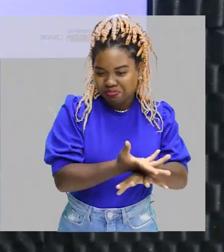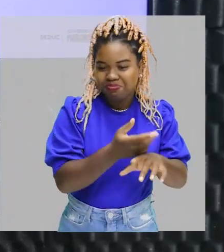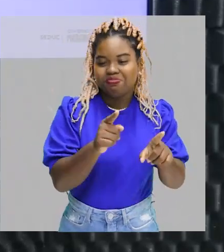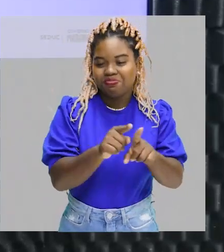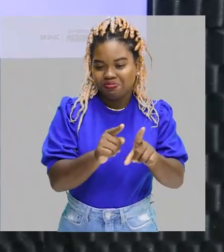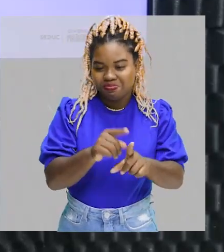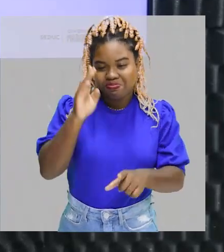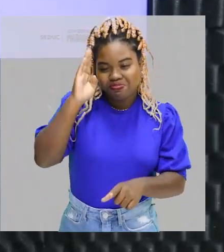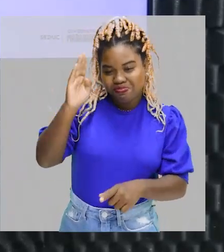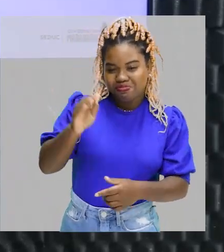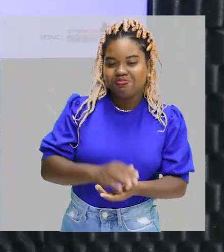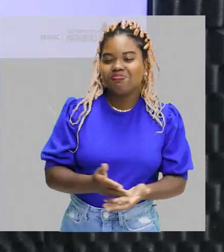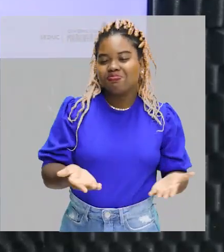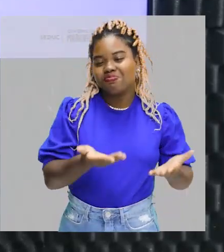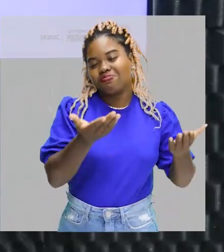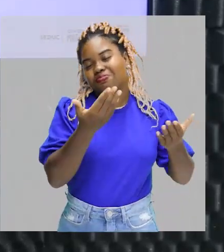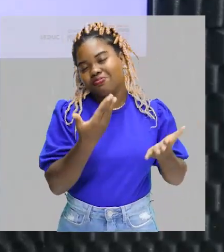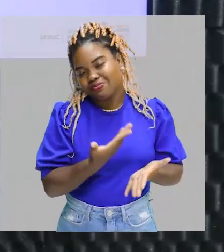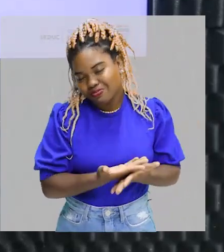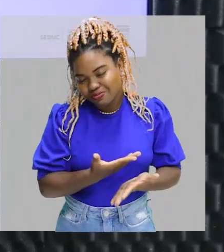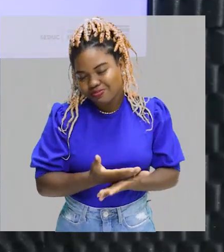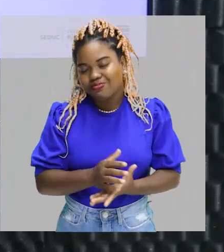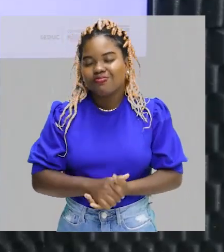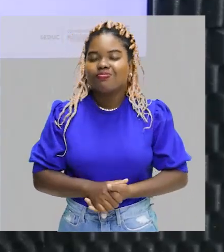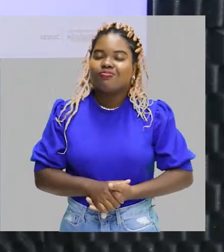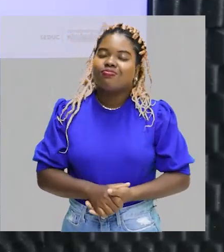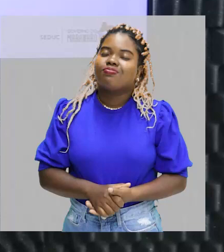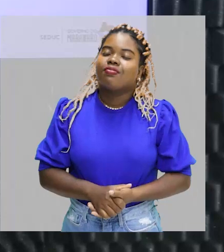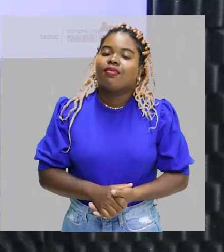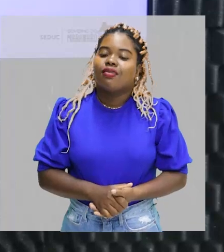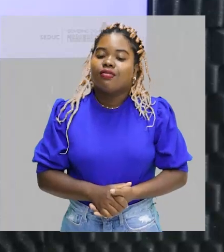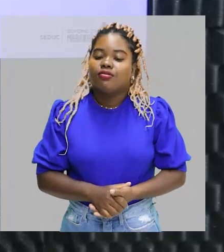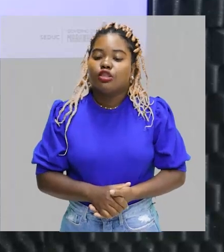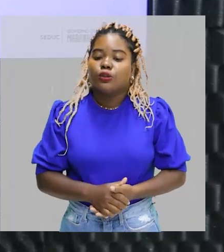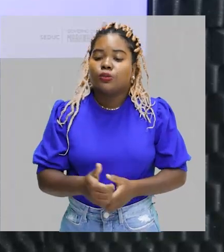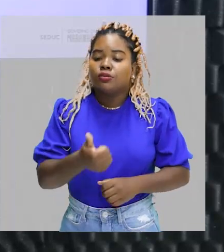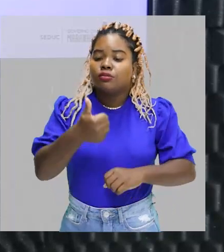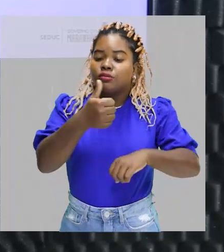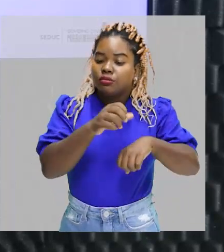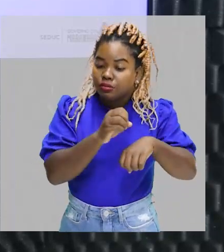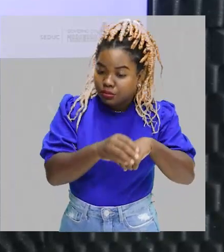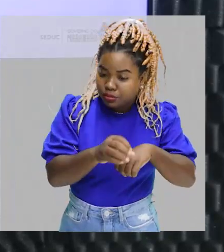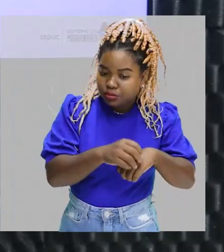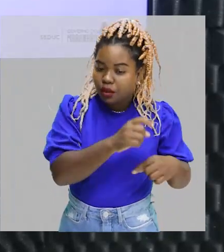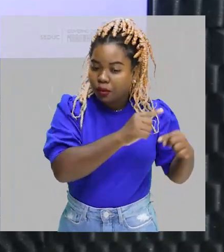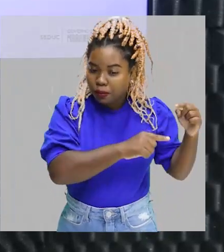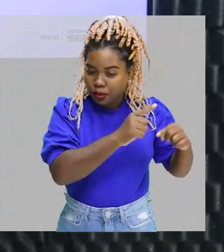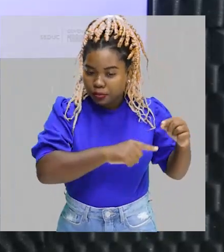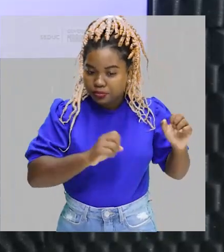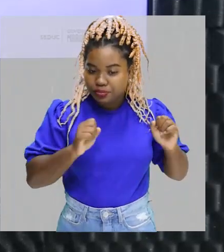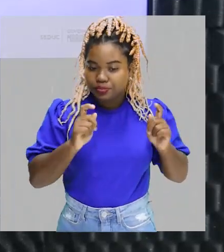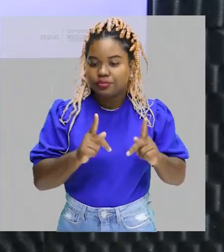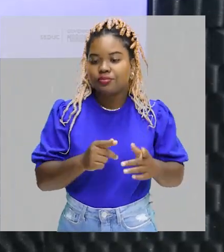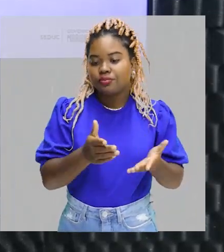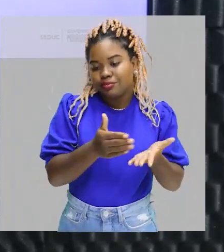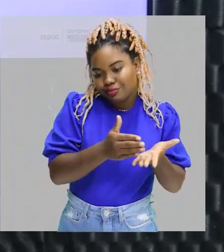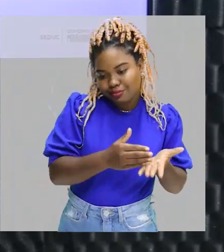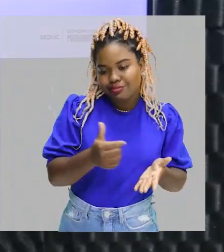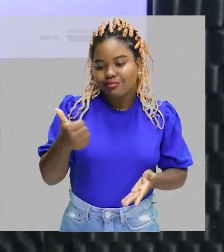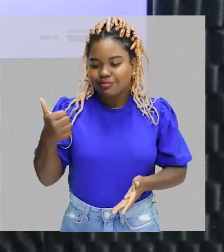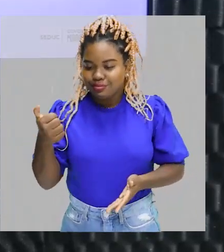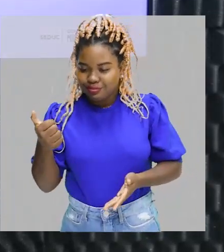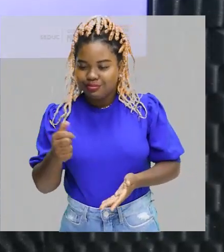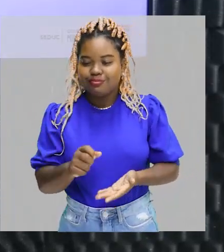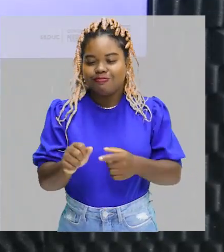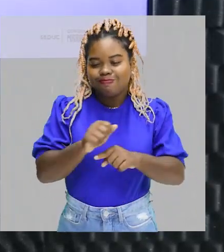e, principalmente, se dedicando aos estudos. Turminha, como primeira dica, caderno, lápis, caneta, borracha,